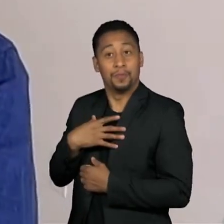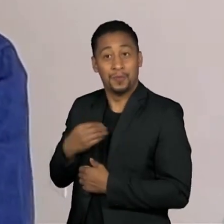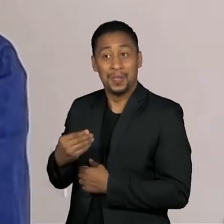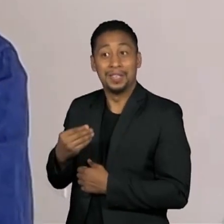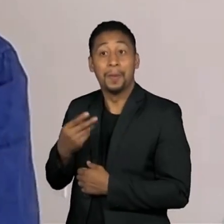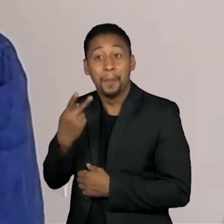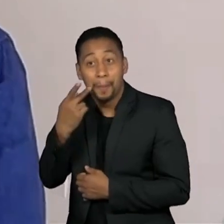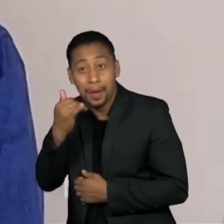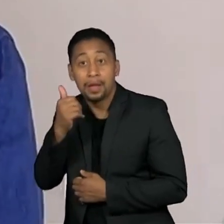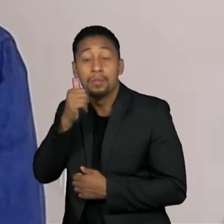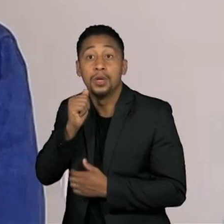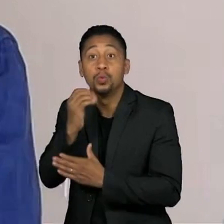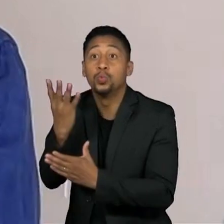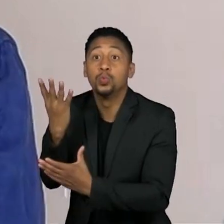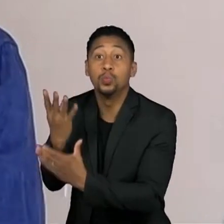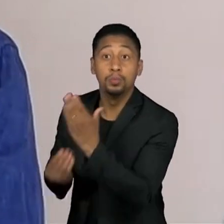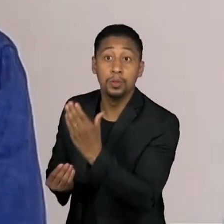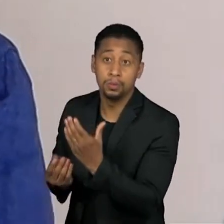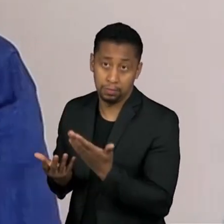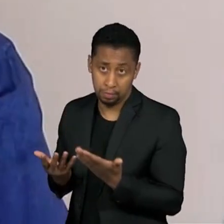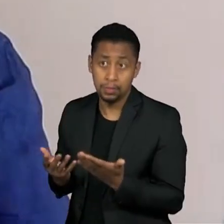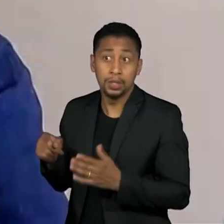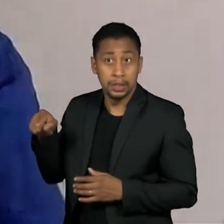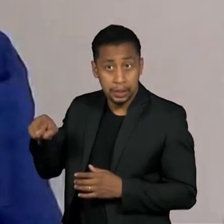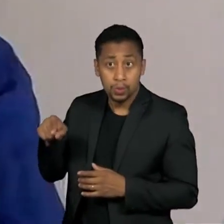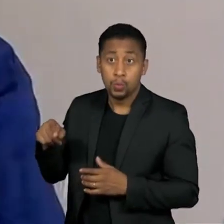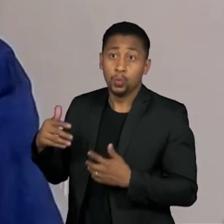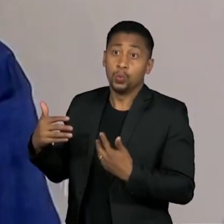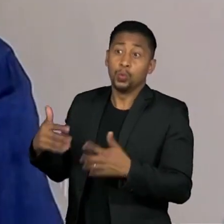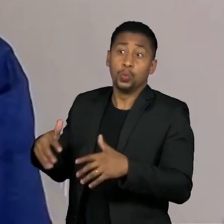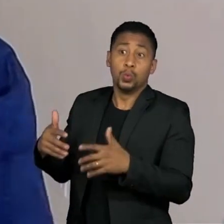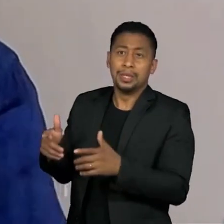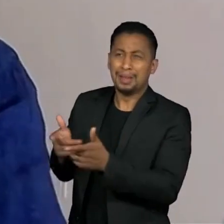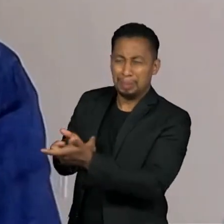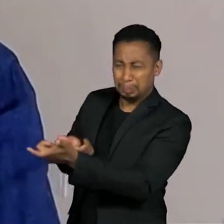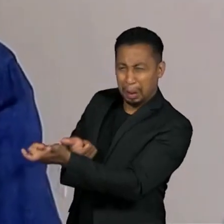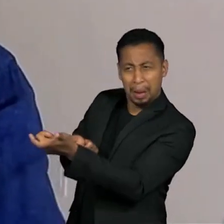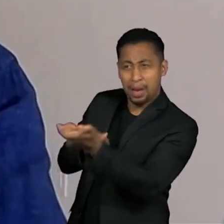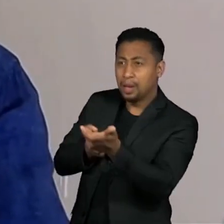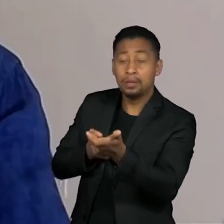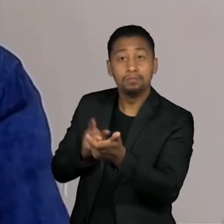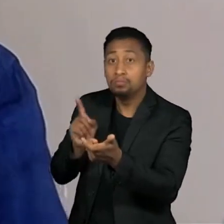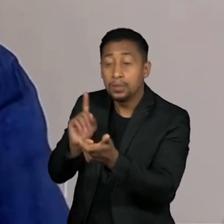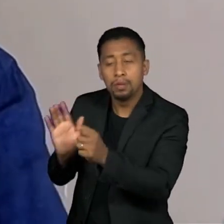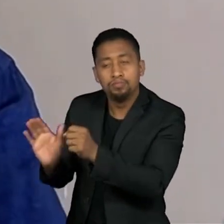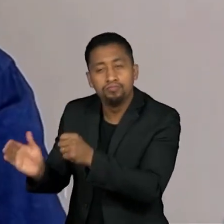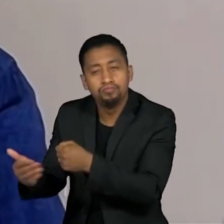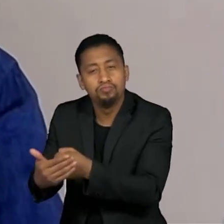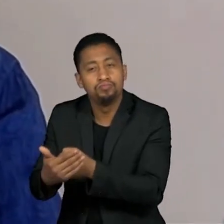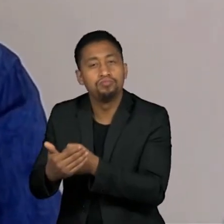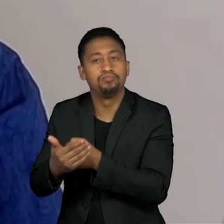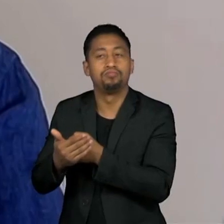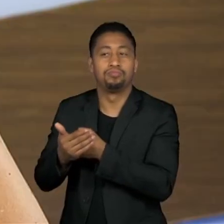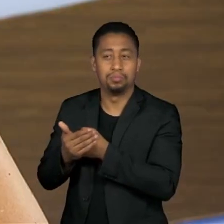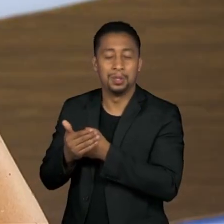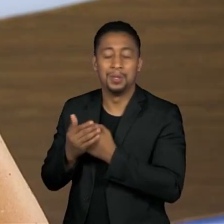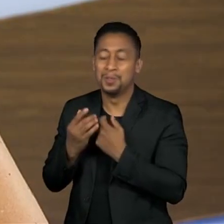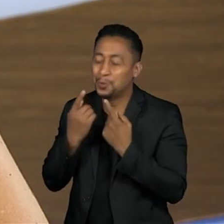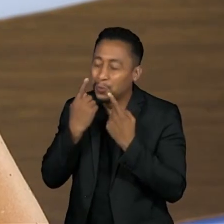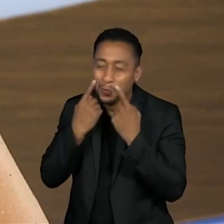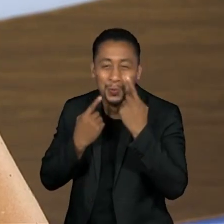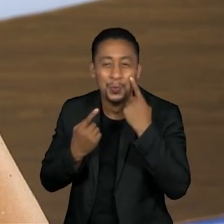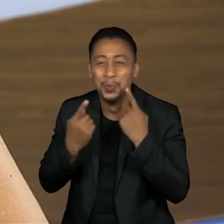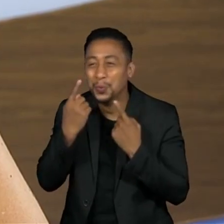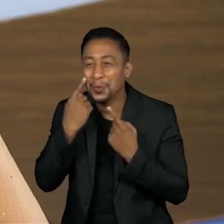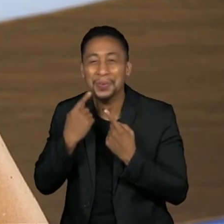há sangue, não há tortura, não há nada tão dramático. Eu conhecia coisas muito peores e nunca choré durante a investigação. Mas quando fui ver a